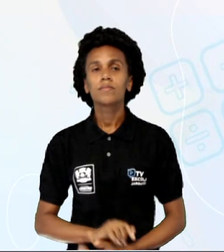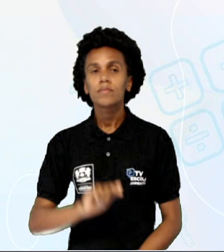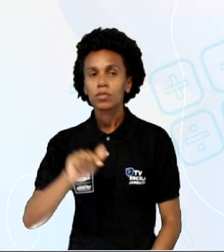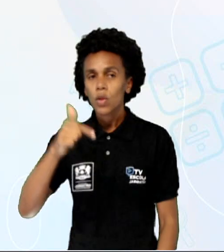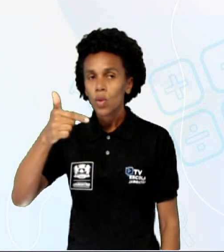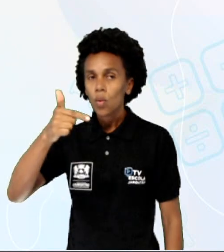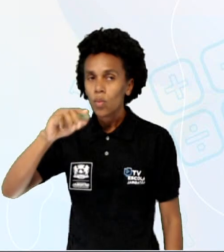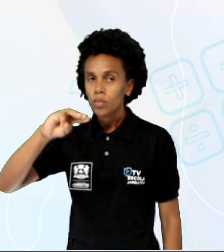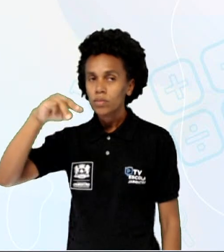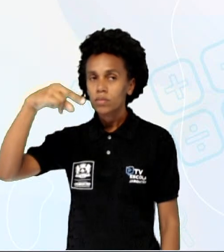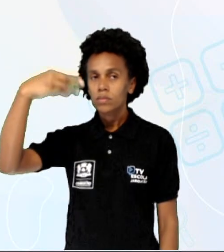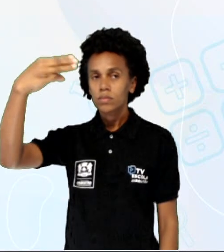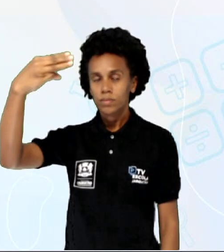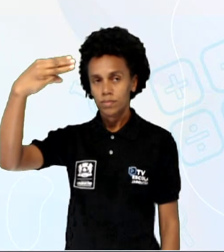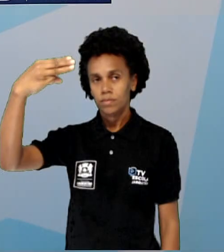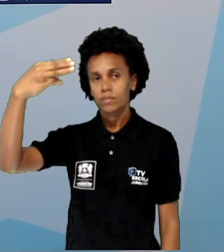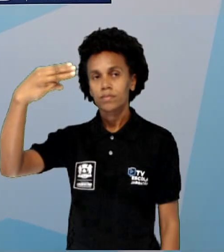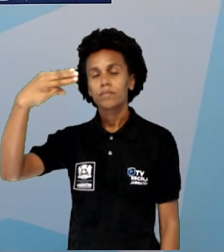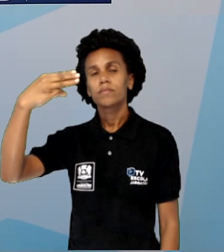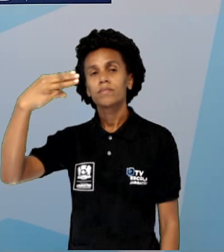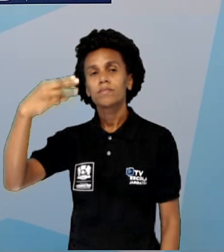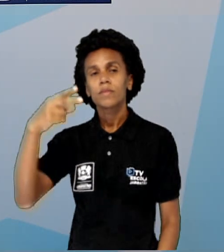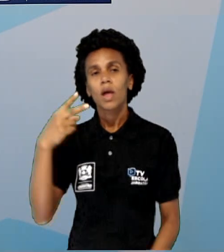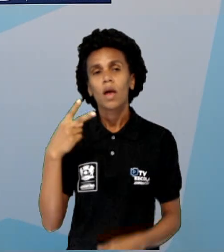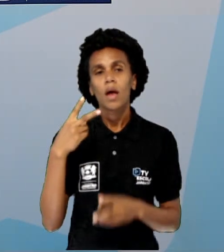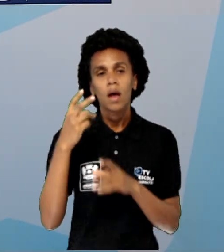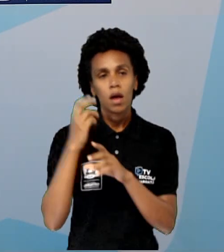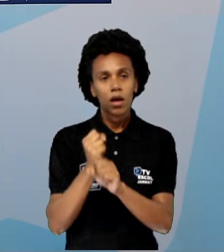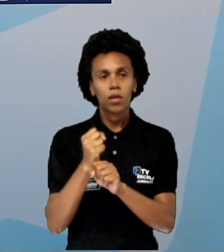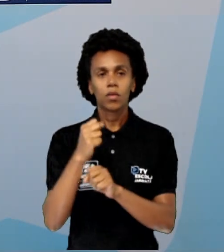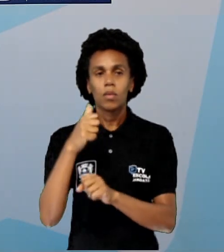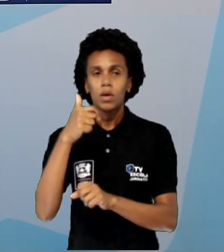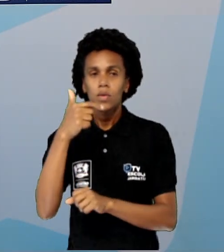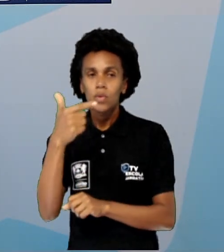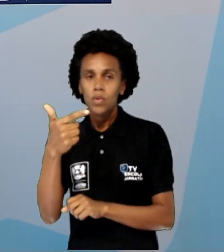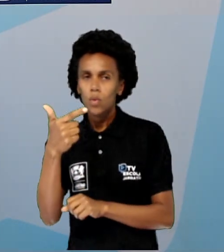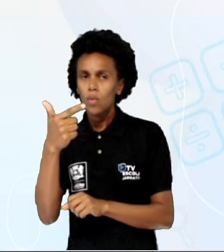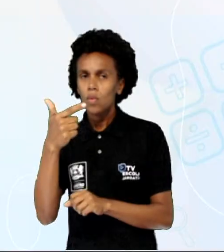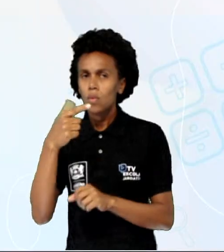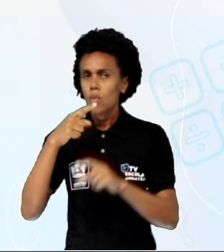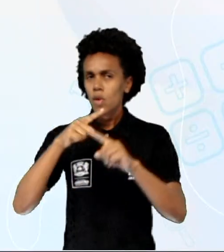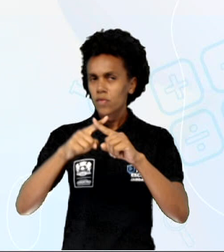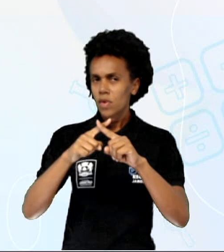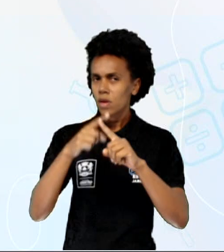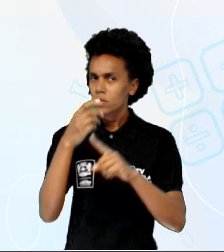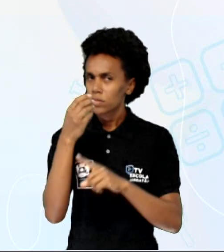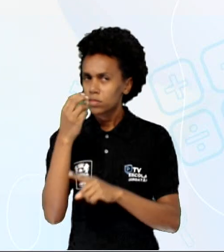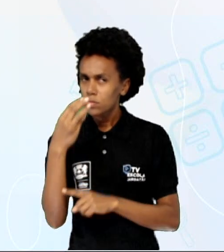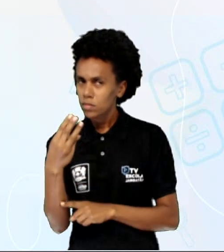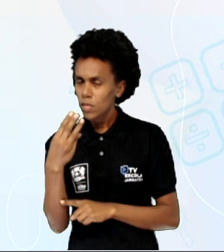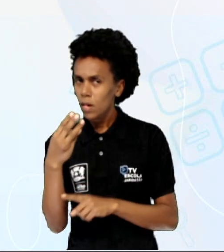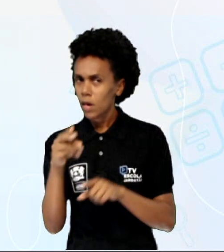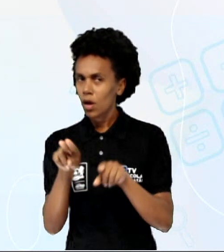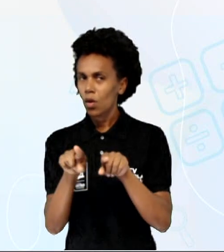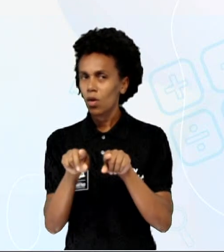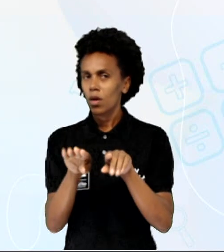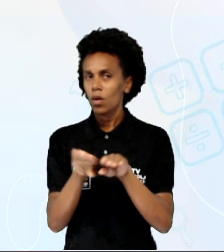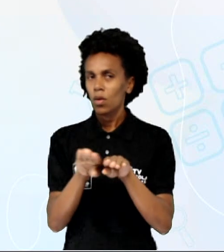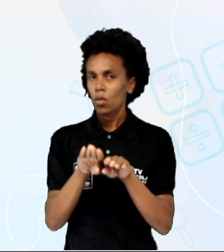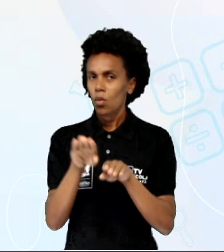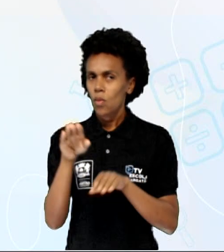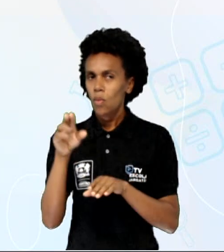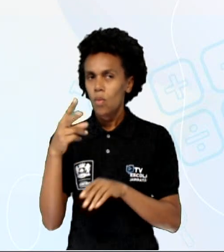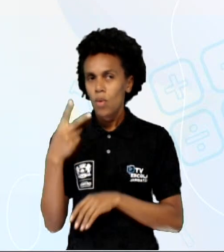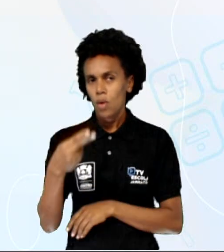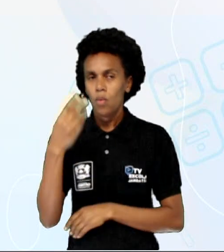cubo, elevado à terceira, né? Vai ser igual a 2 vezes 3 que dá 6. Tá certo isso, professora? Não pode, né, gente?